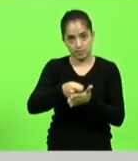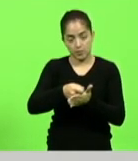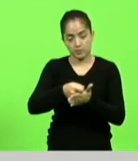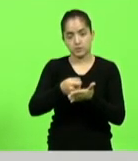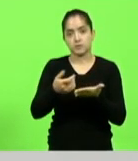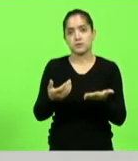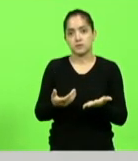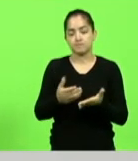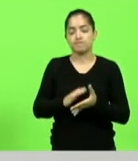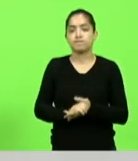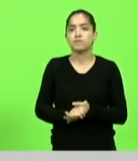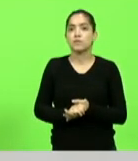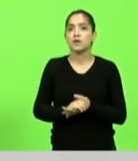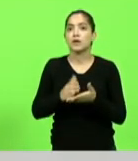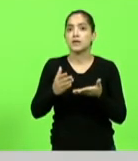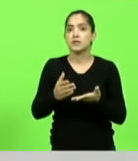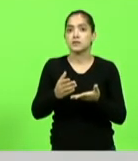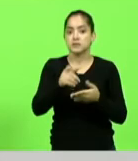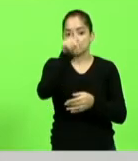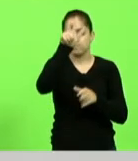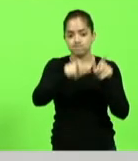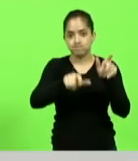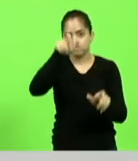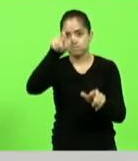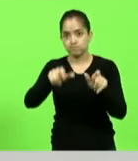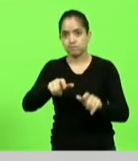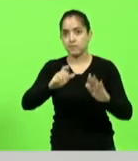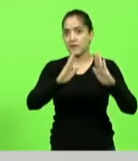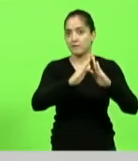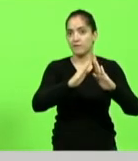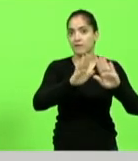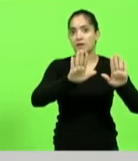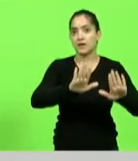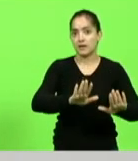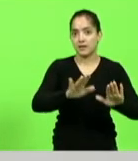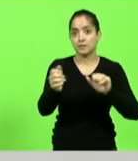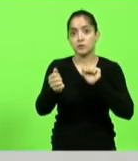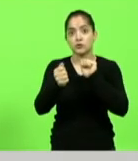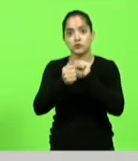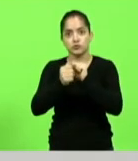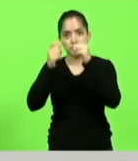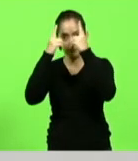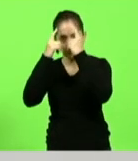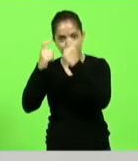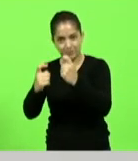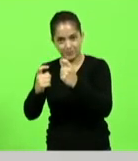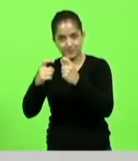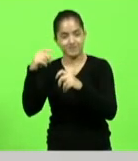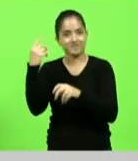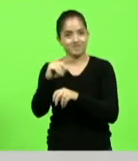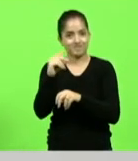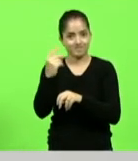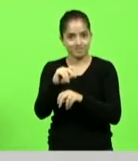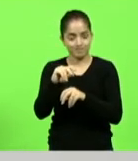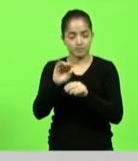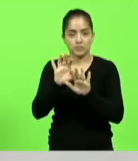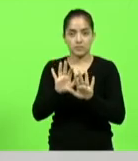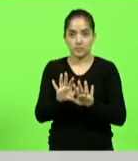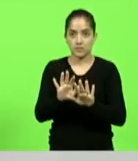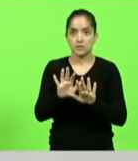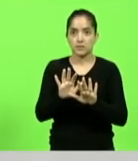que exigia da vítima uma permanência maior dentro de casa junto ao seu agressor em geral seu